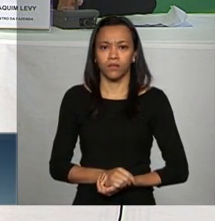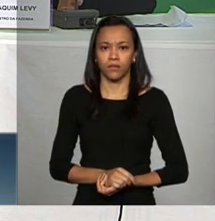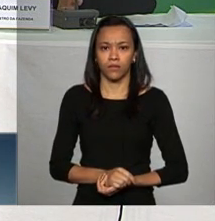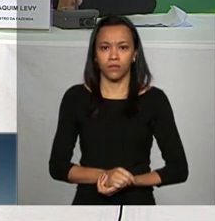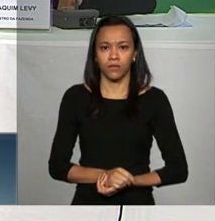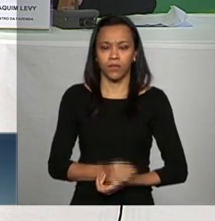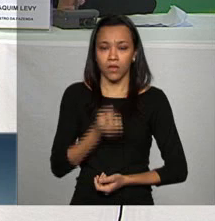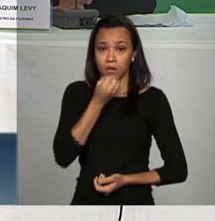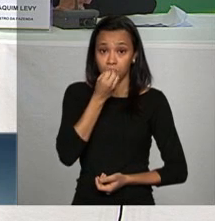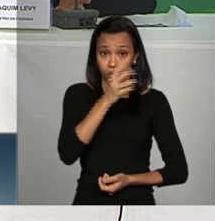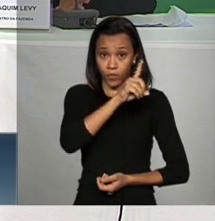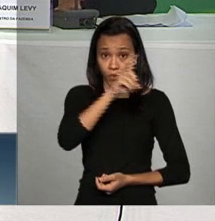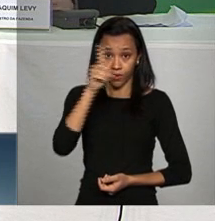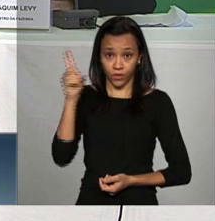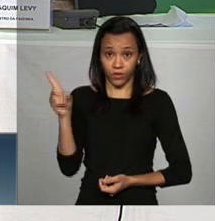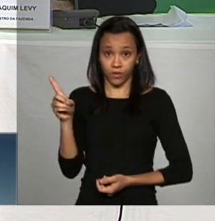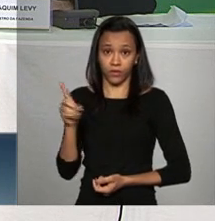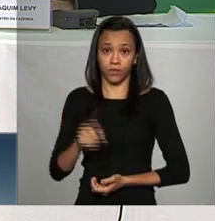bom dia